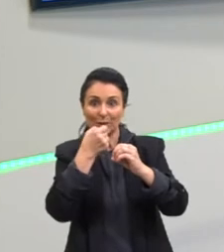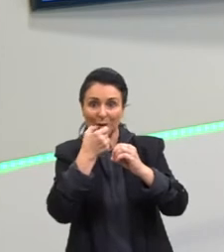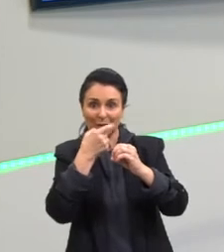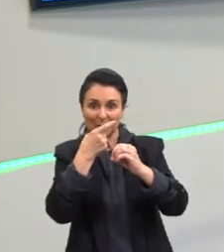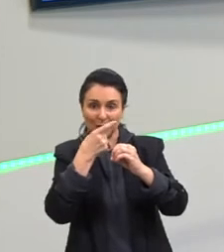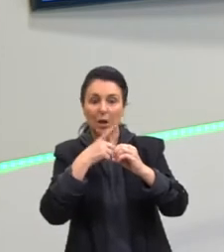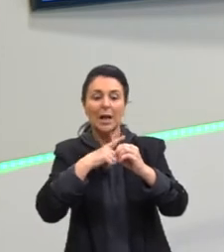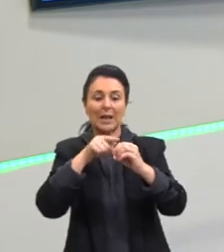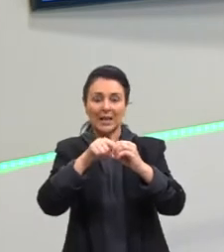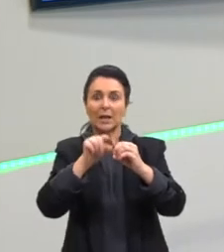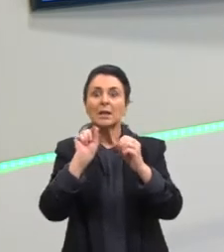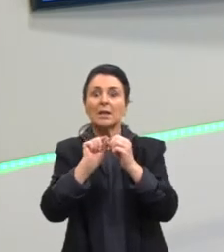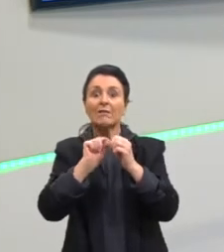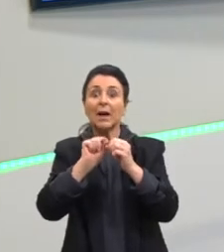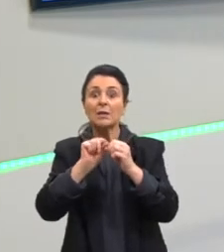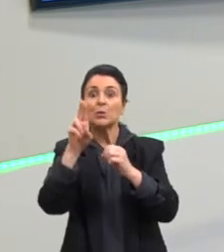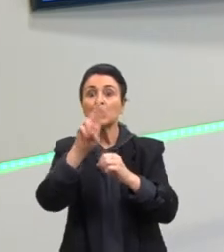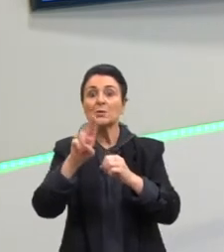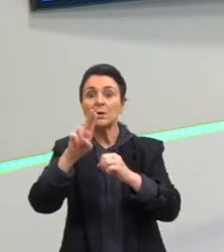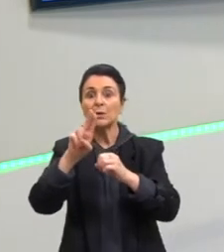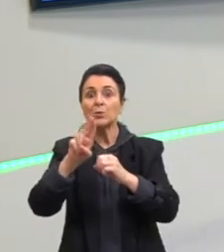é feito também de alga.